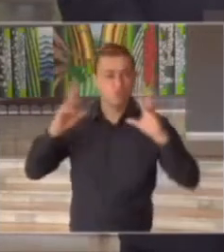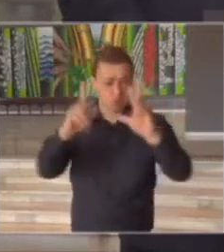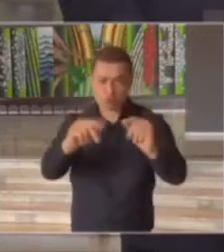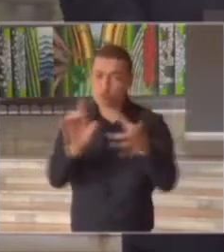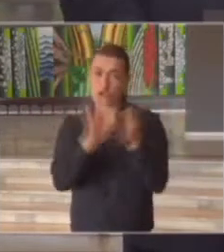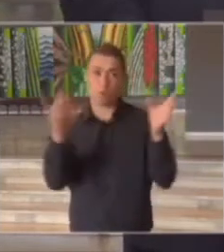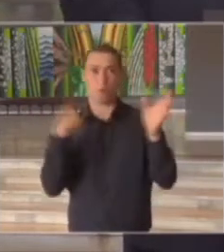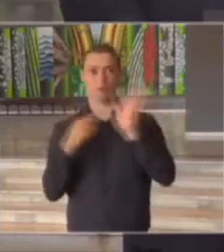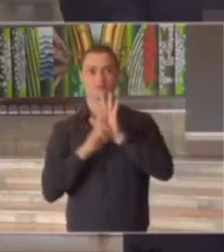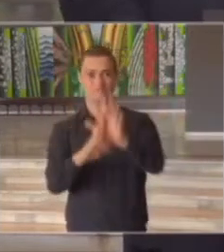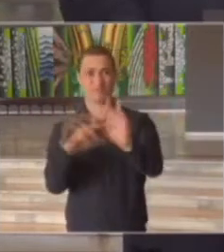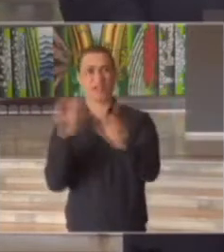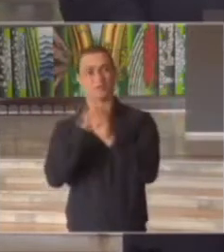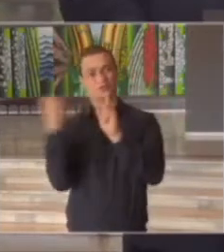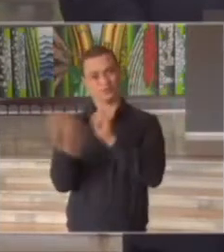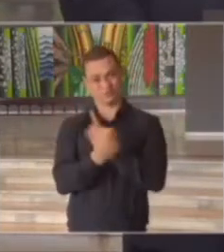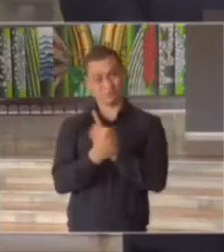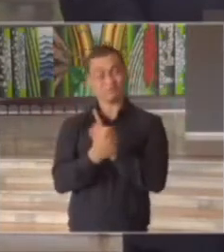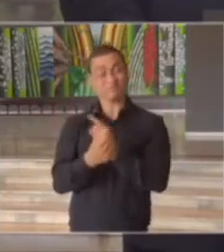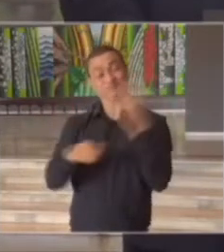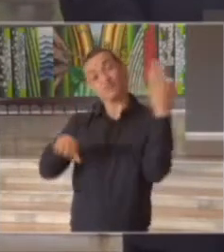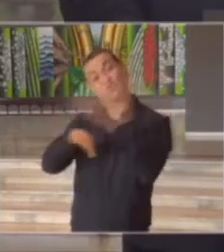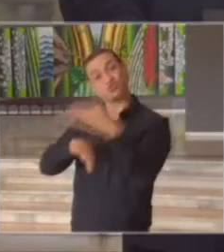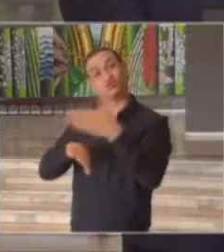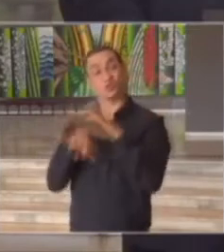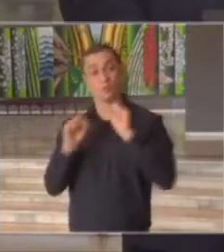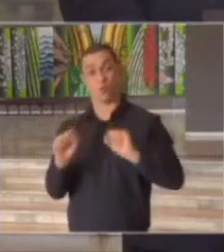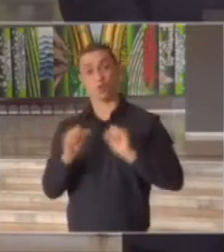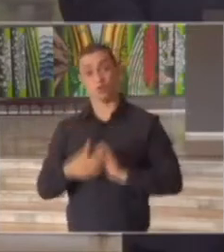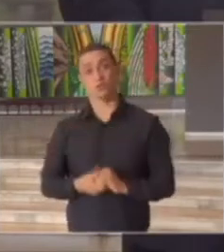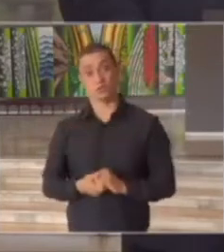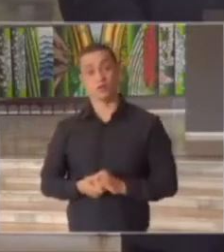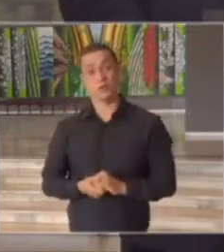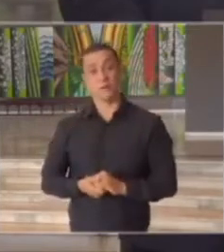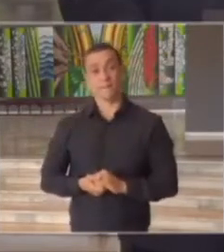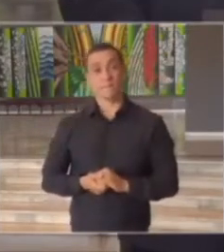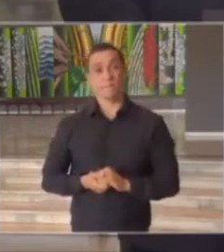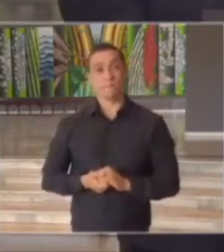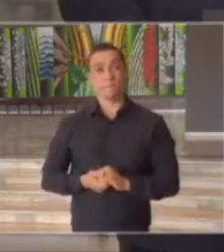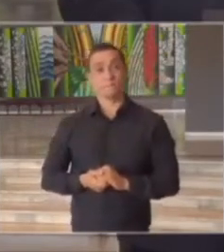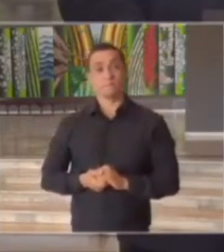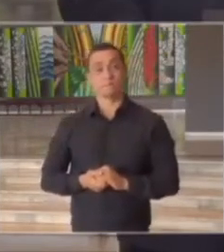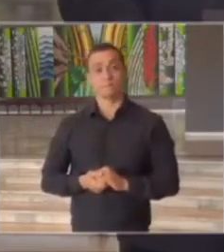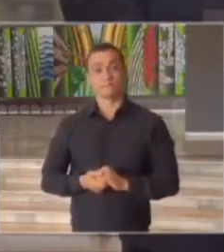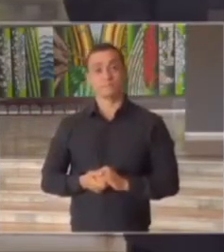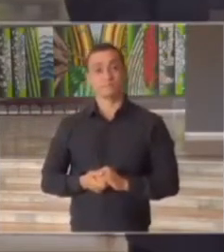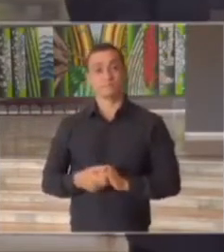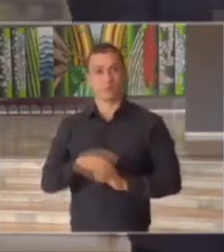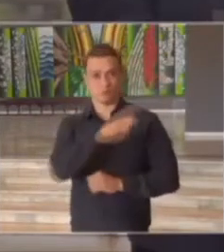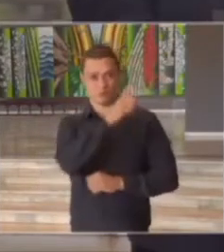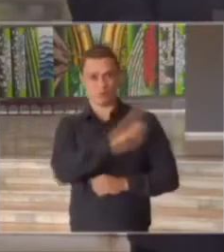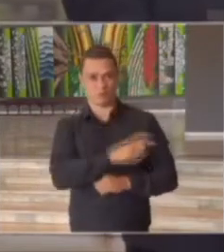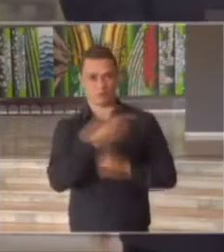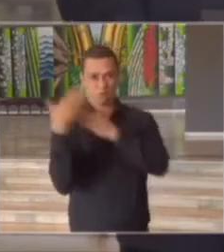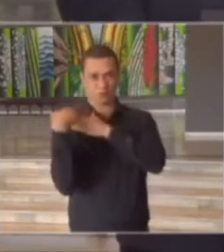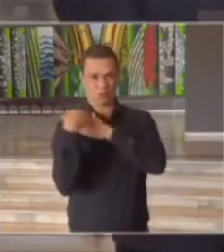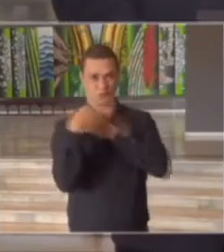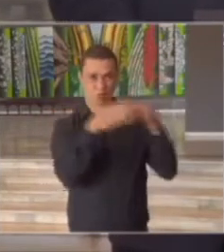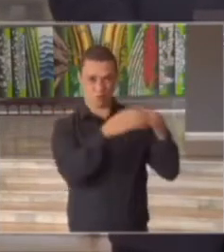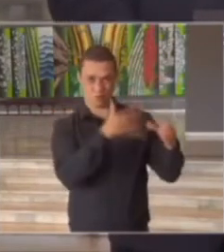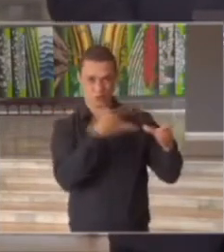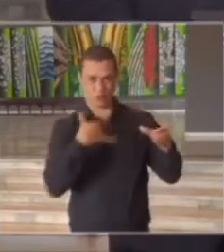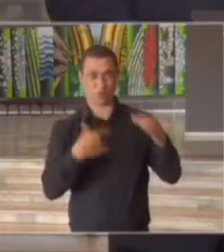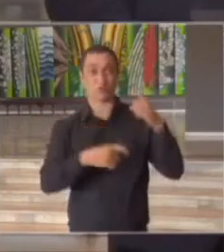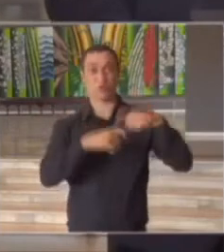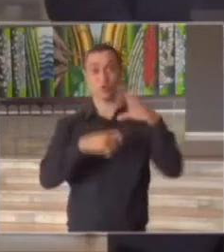nosso coordenador do comitê de saúde Carlos Carvalho juntamente com o secretário Marco Vignoles secretário de desenvolvimento